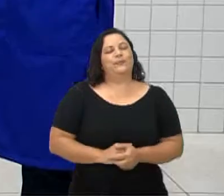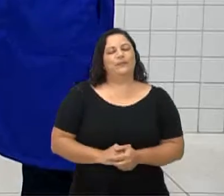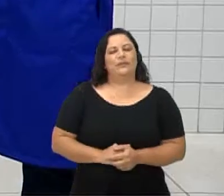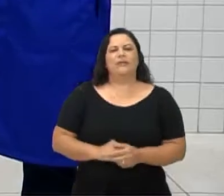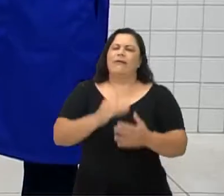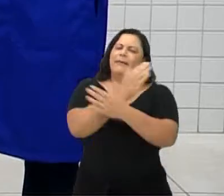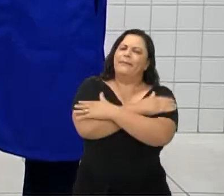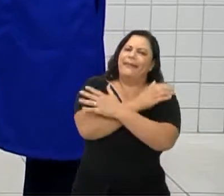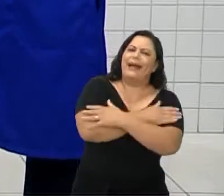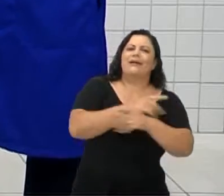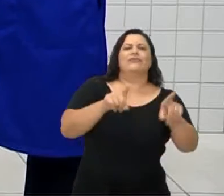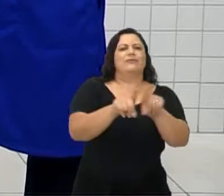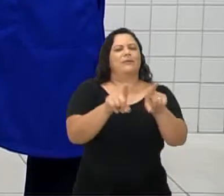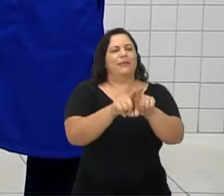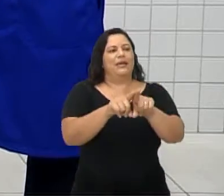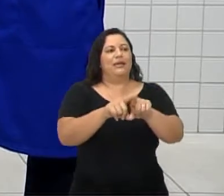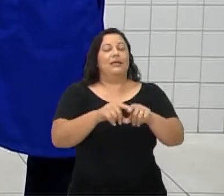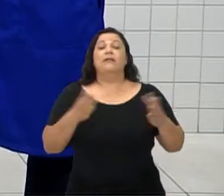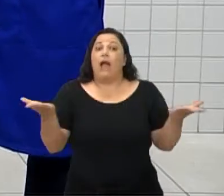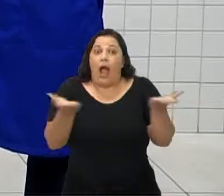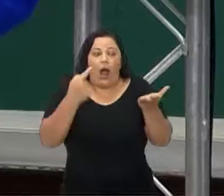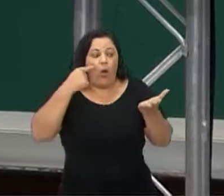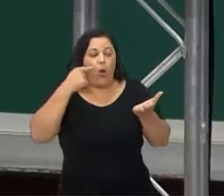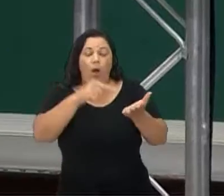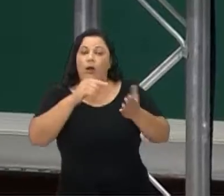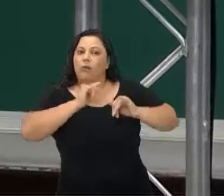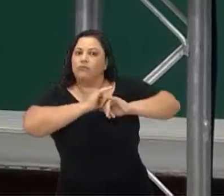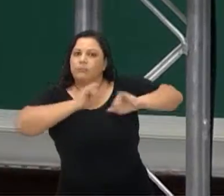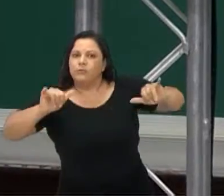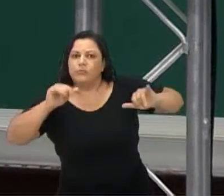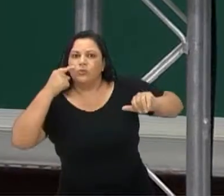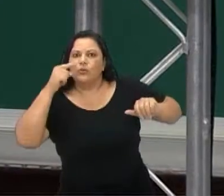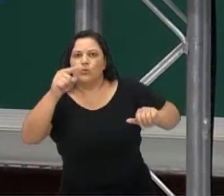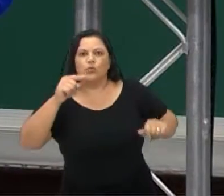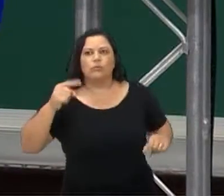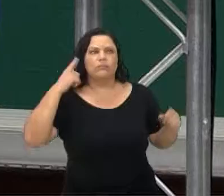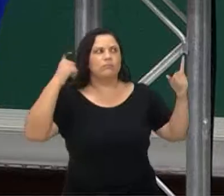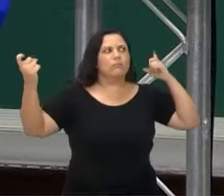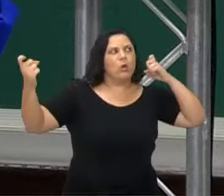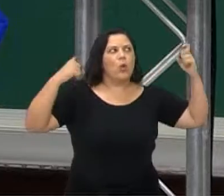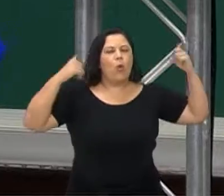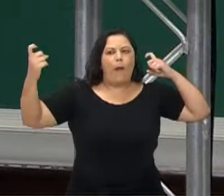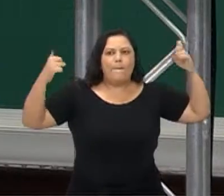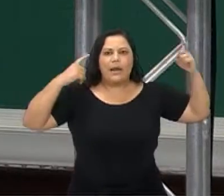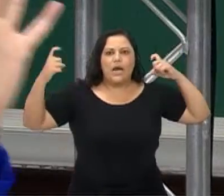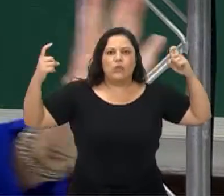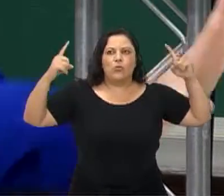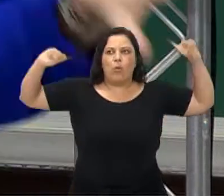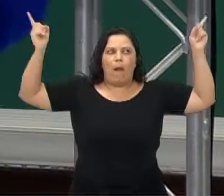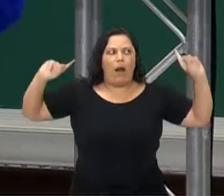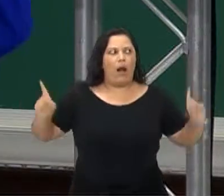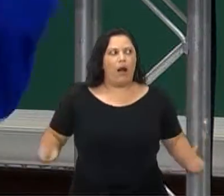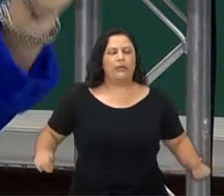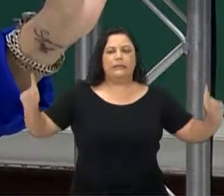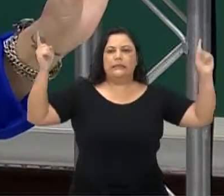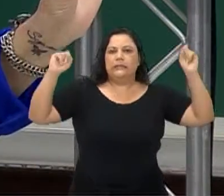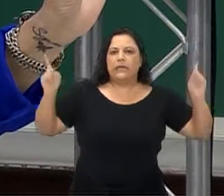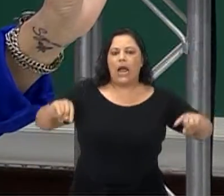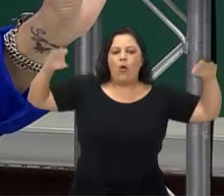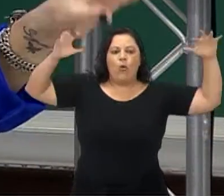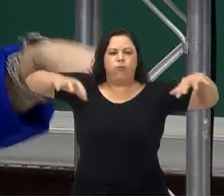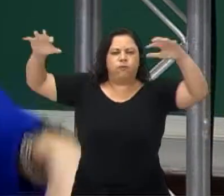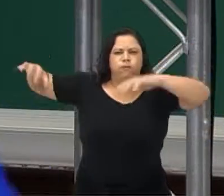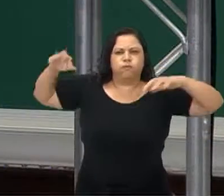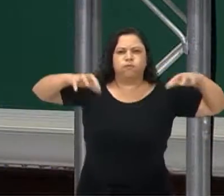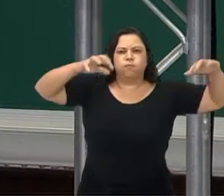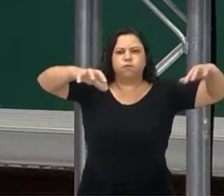E agora, uma notícia de última hora. Vocês estão ouvindo um barulho estrondoso de chuva, raios e trovões?